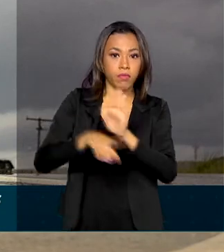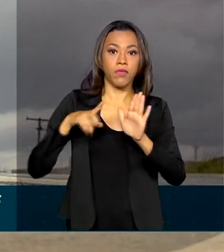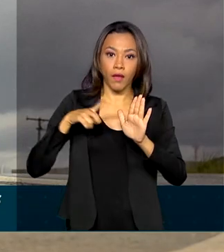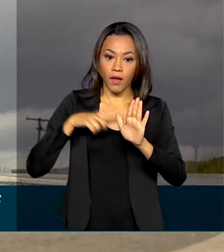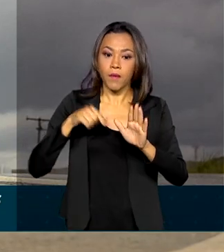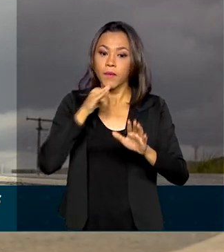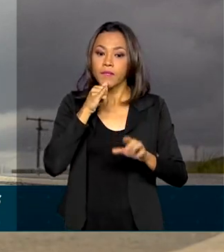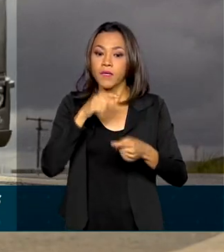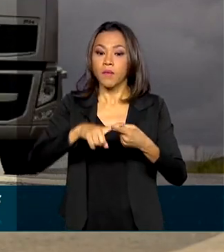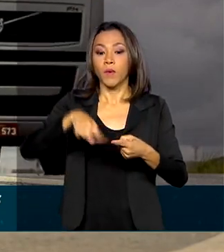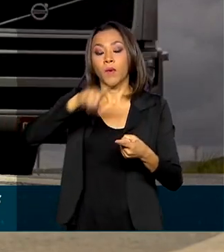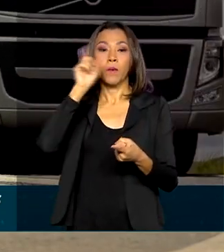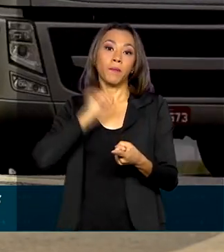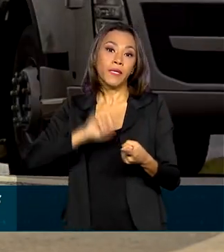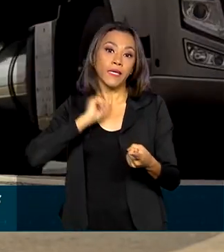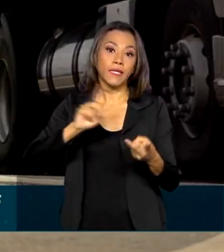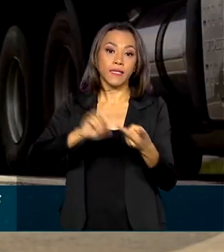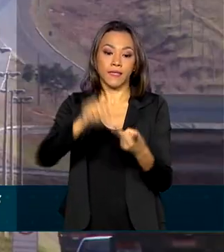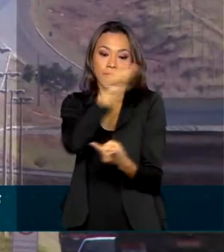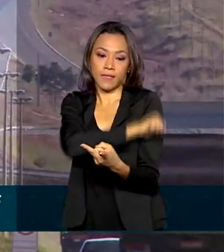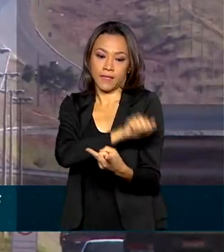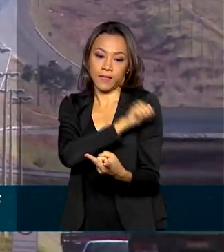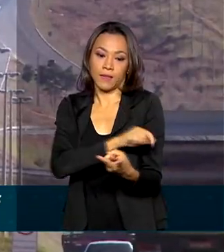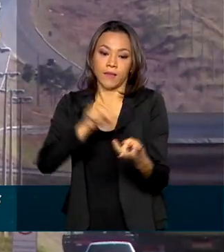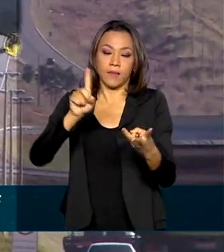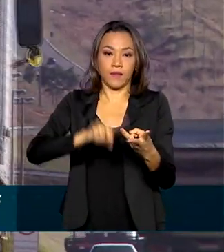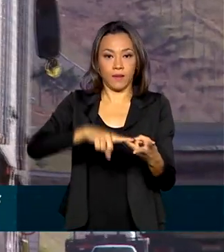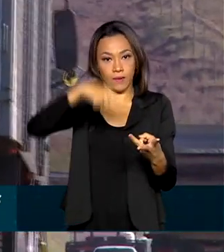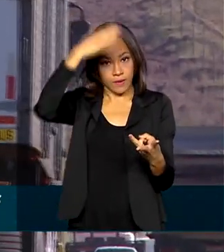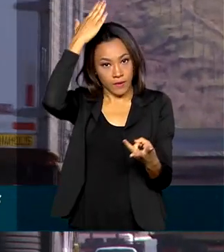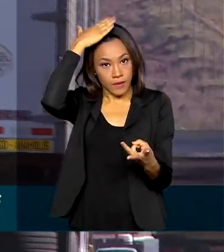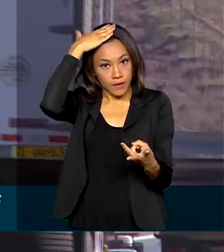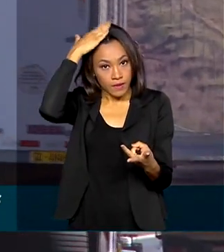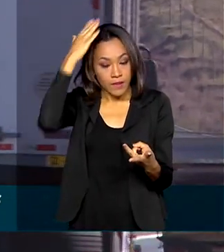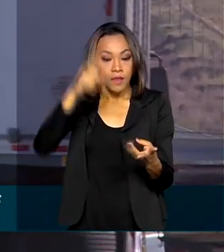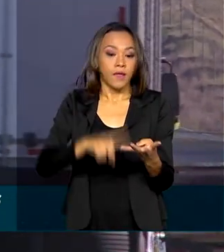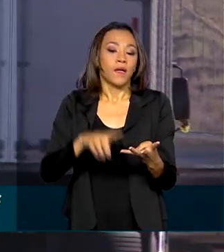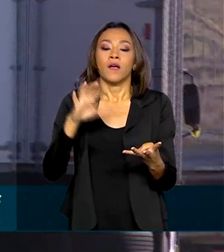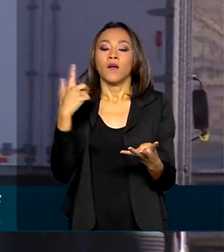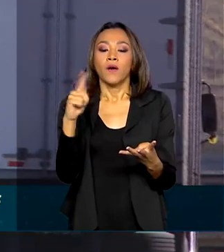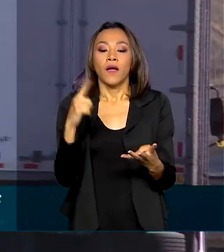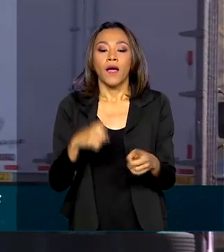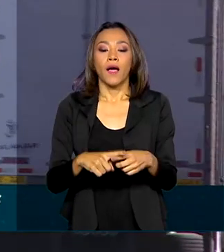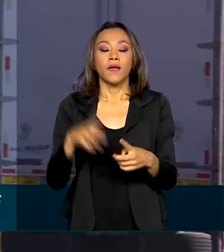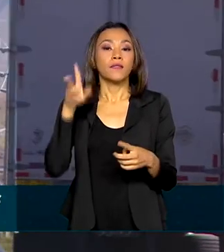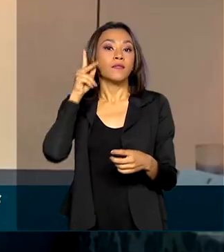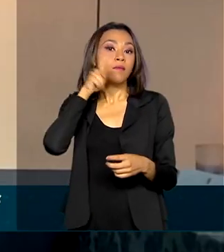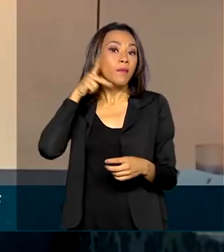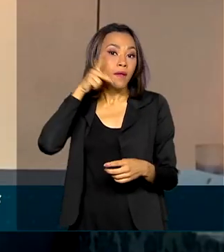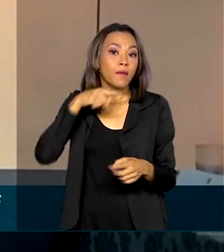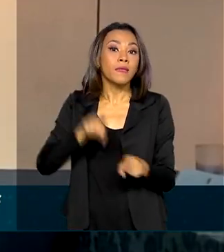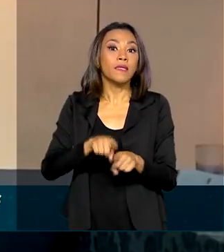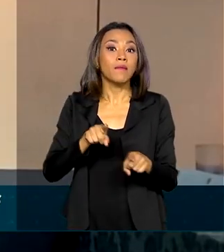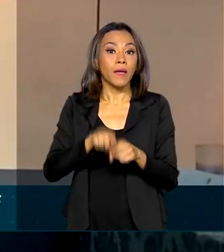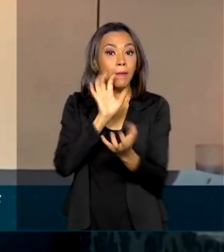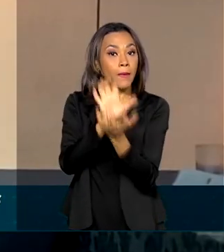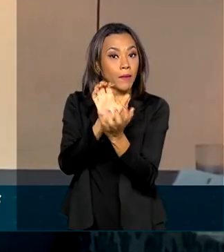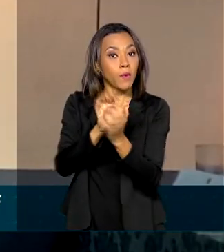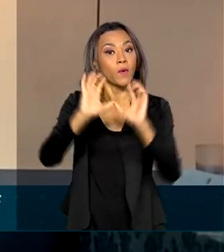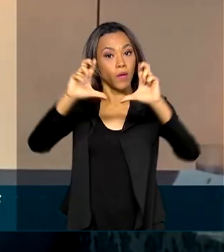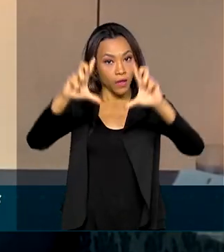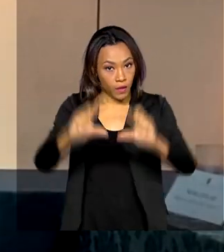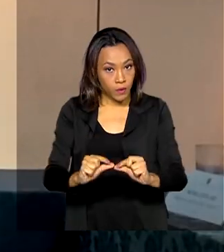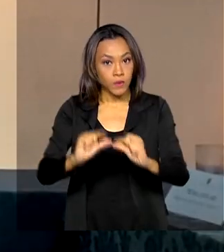como Minas Gerais, Rio de Janeiro, Paraná, Goiás, Paraíba e Pernambuco. É um grande passo